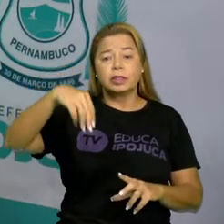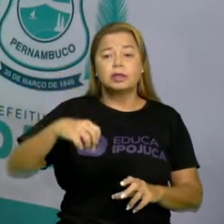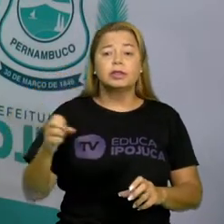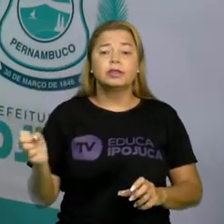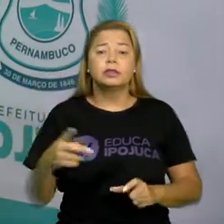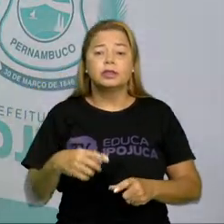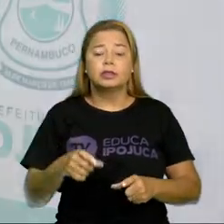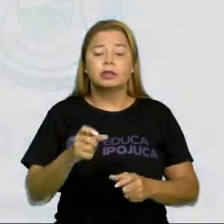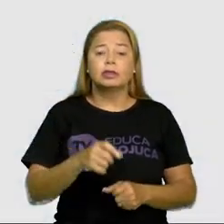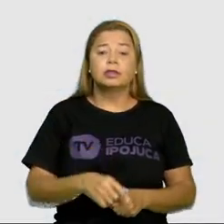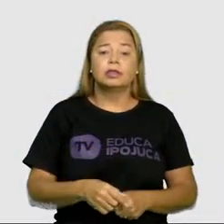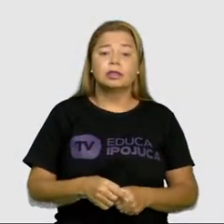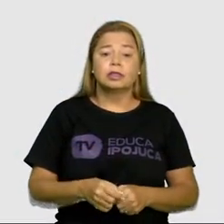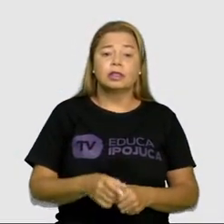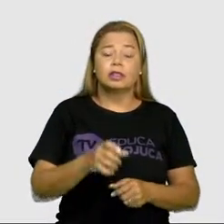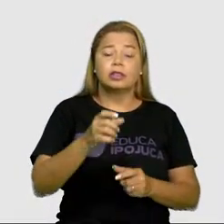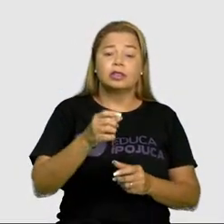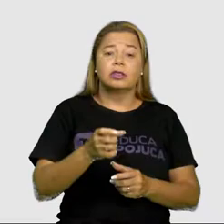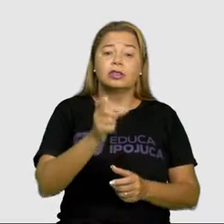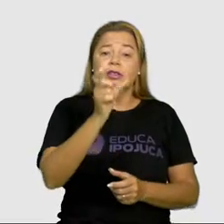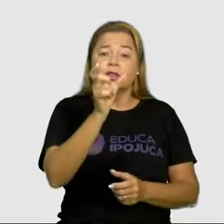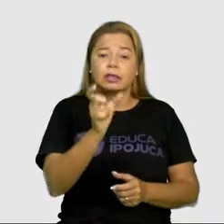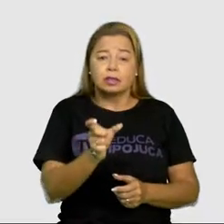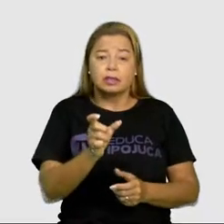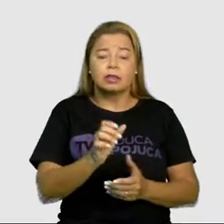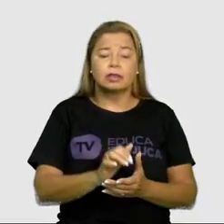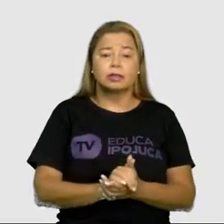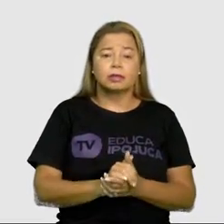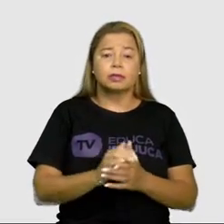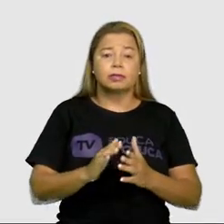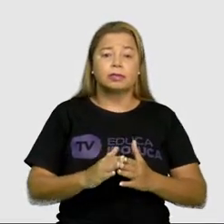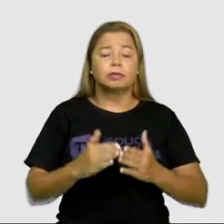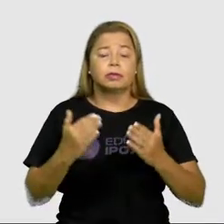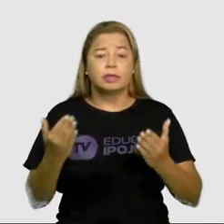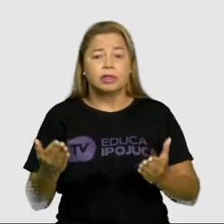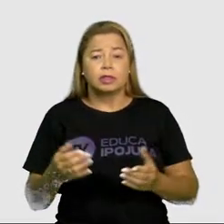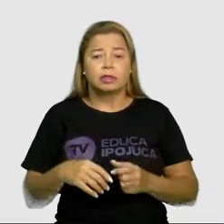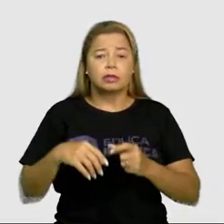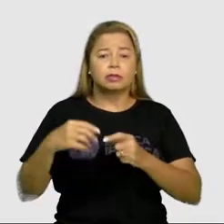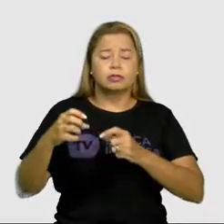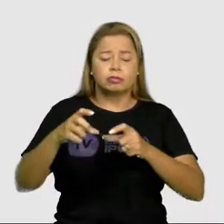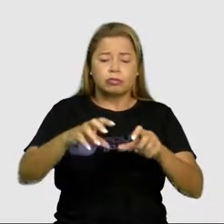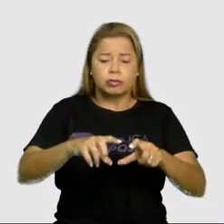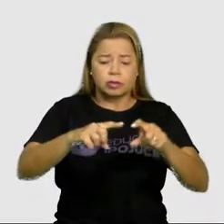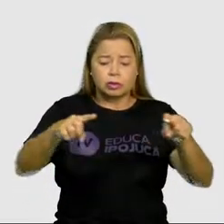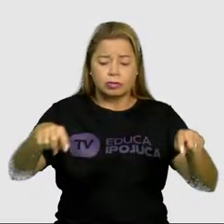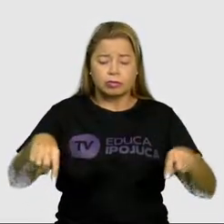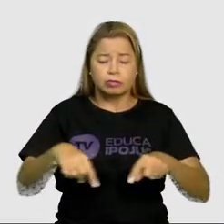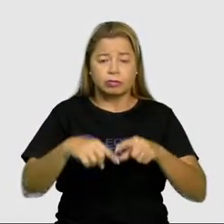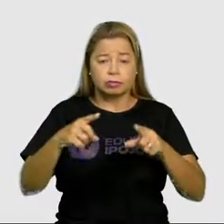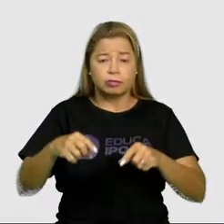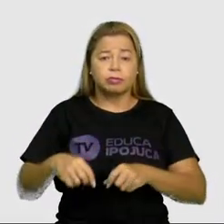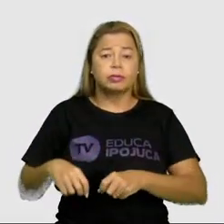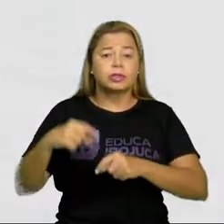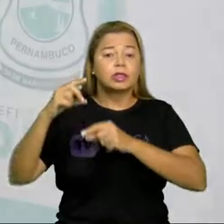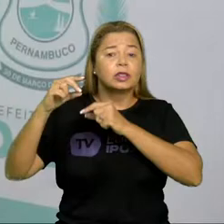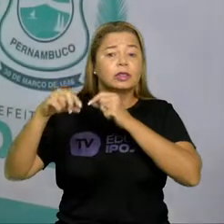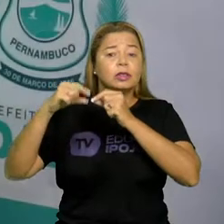ó. E faz a leitura. Tampa, bombom, campo, bomba, shampoo.